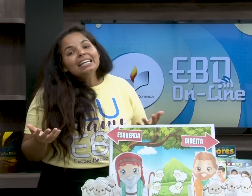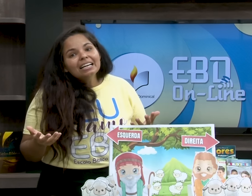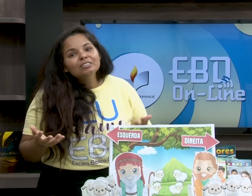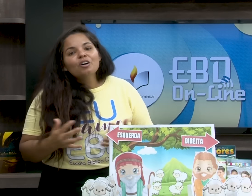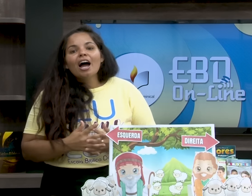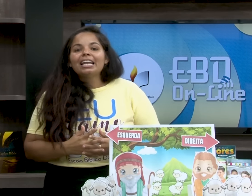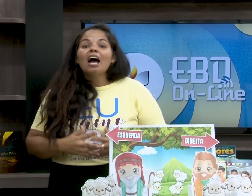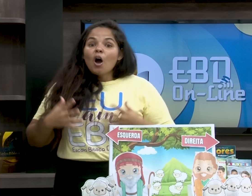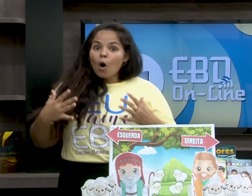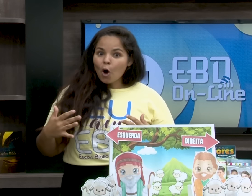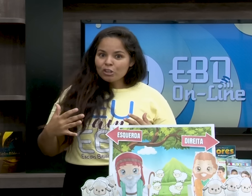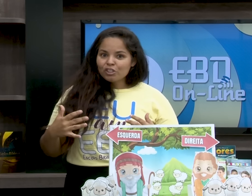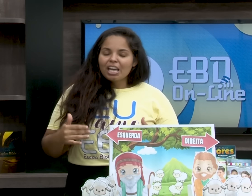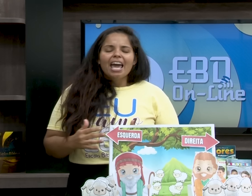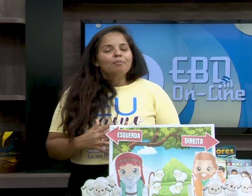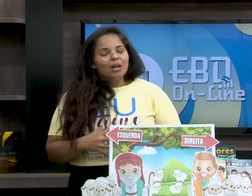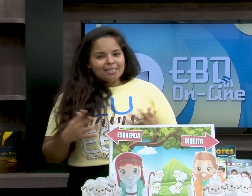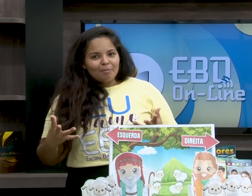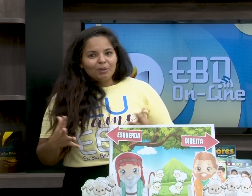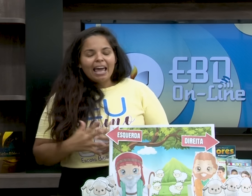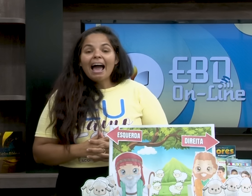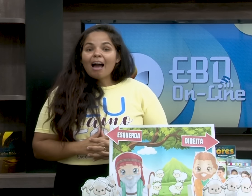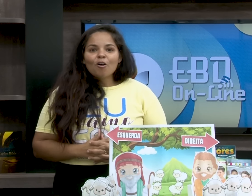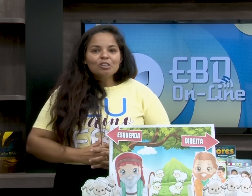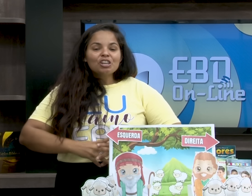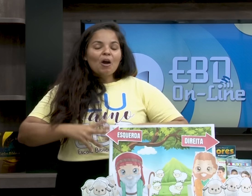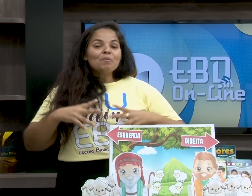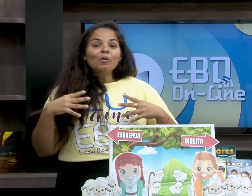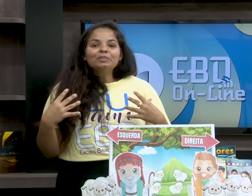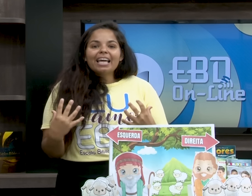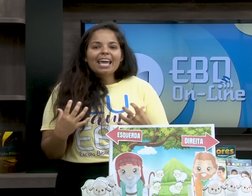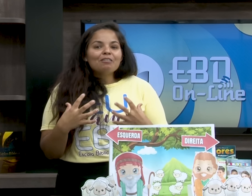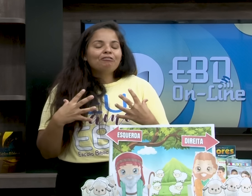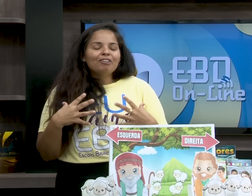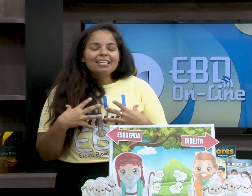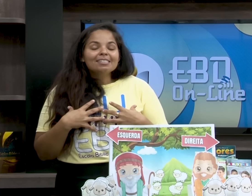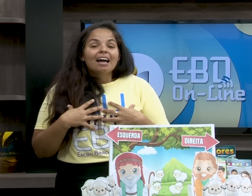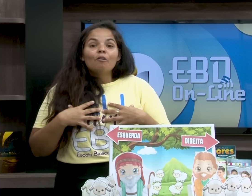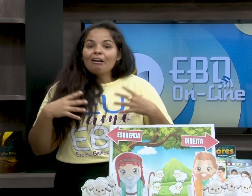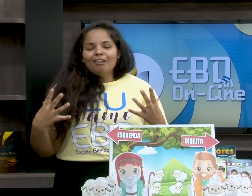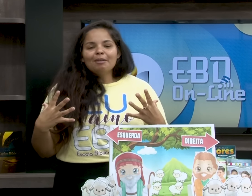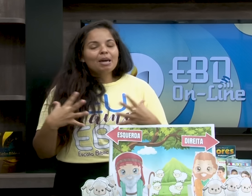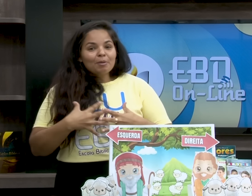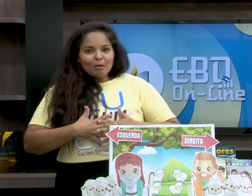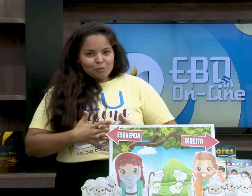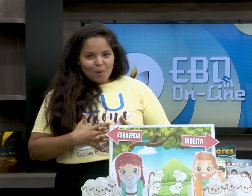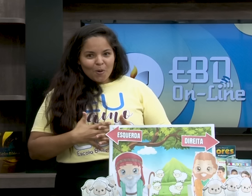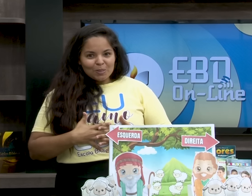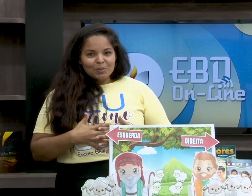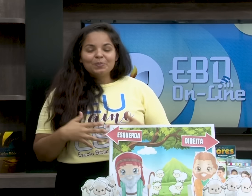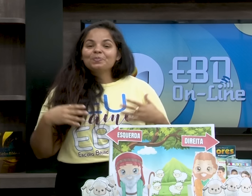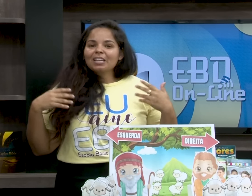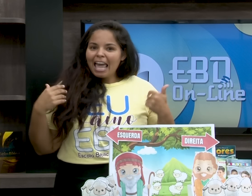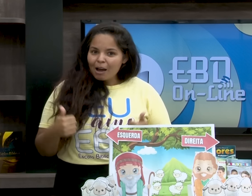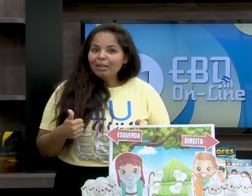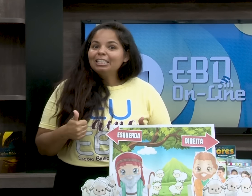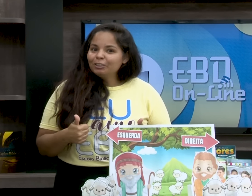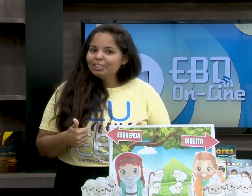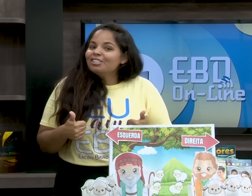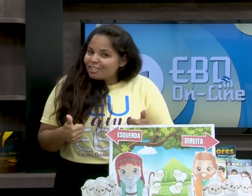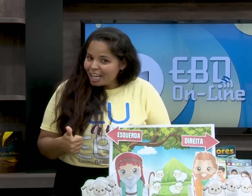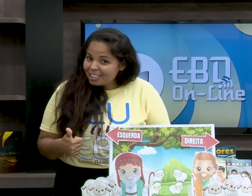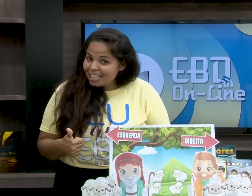compartilhando. Olha, hoje, por exemplo, né? Ah, hoje eu montei, eu fiz o café da manhã para o meu esposo.